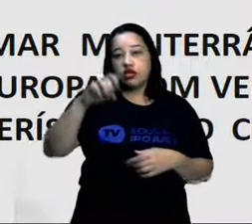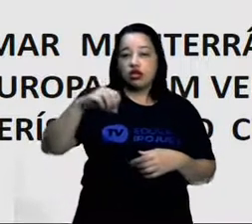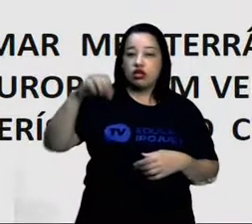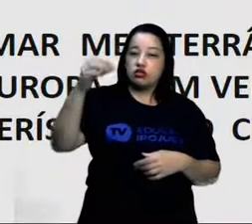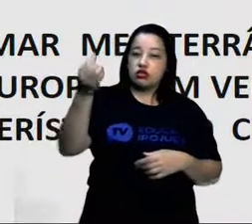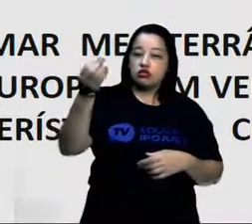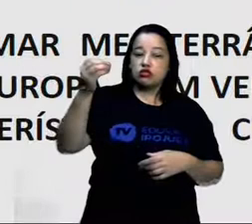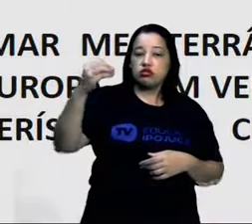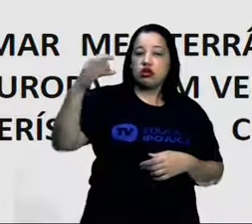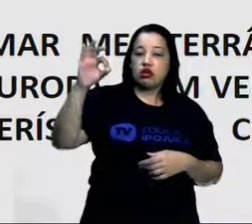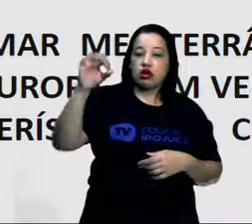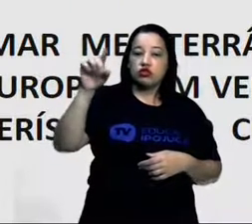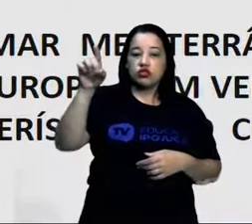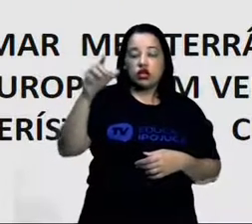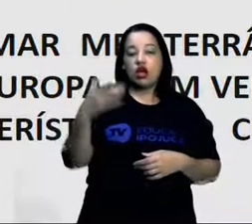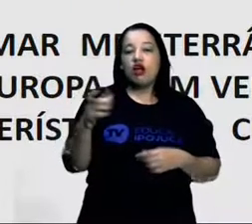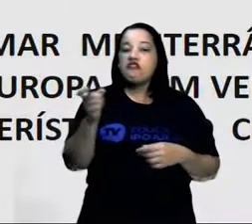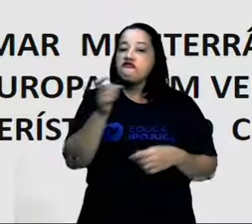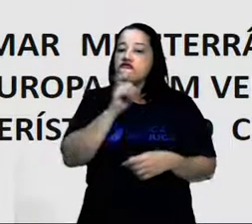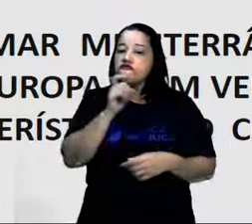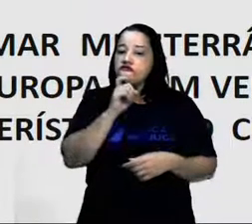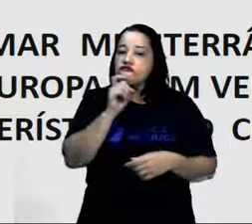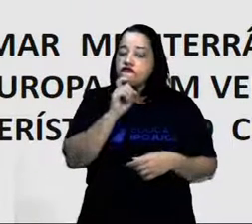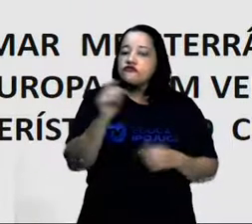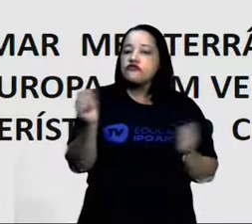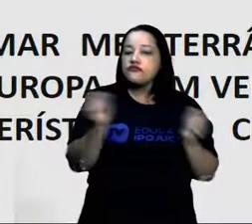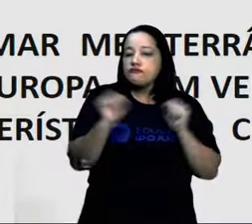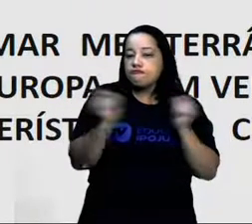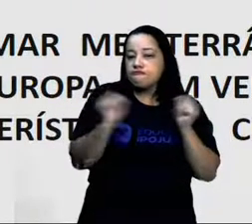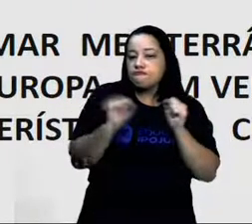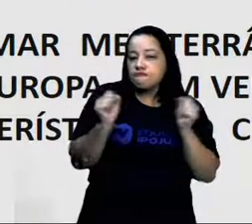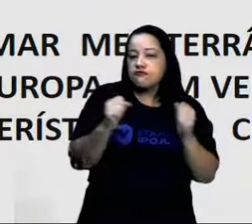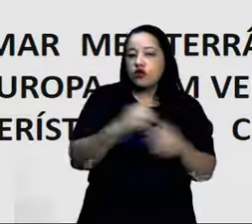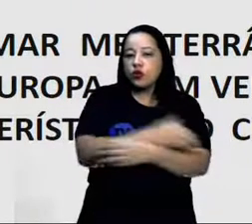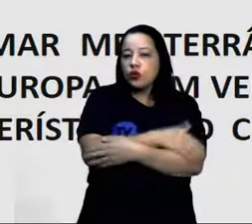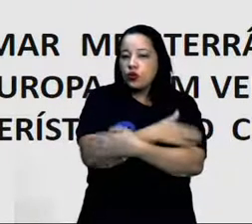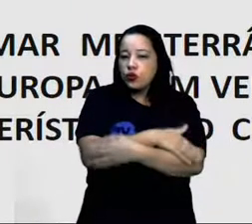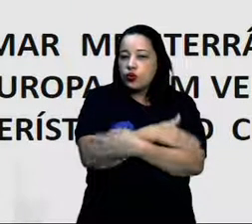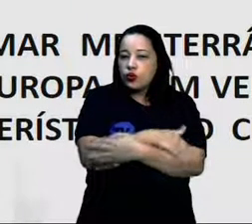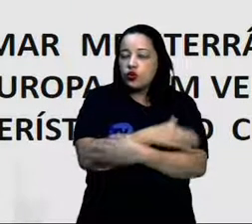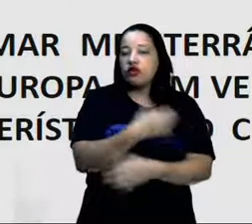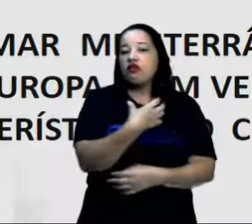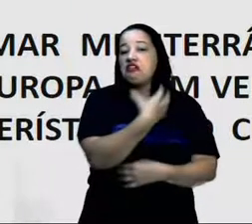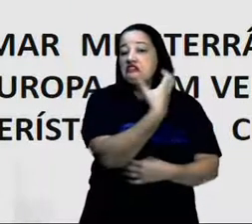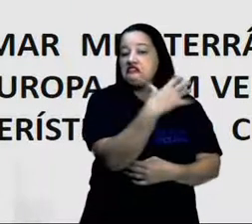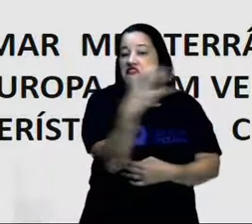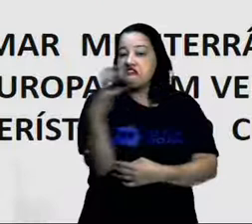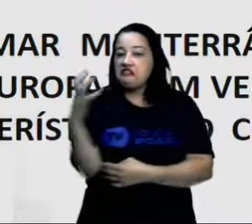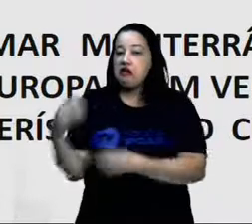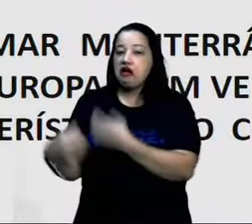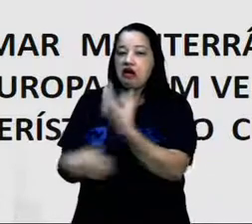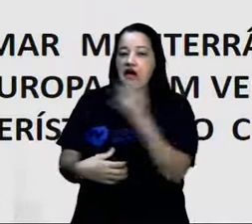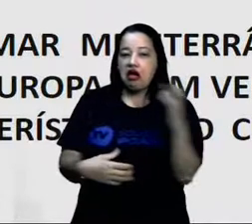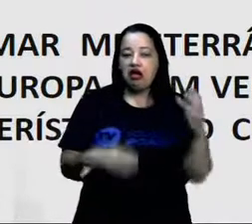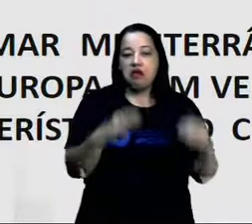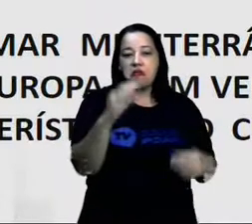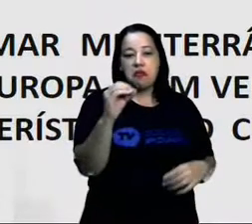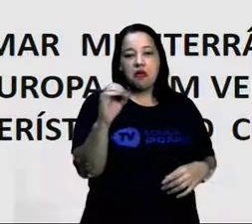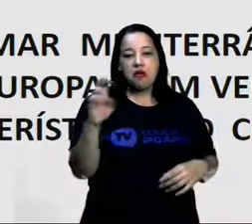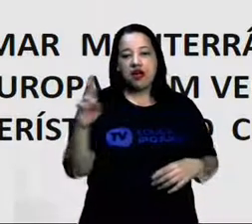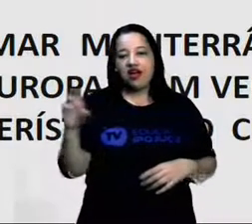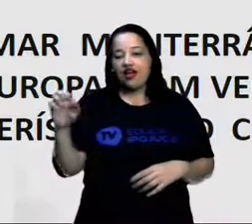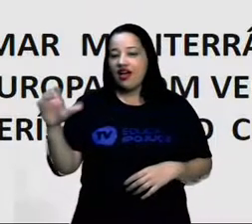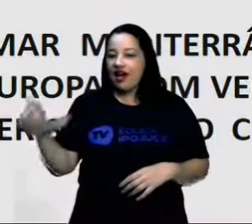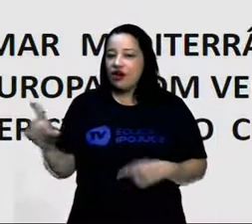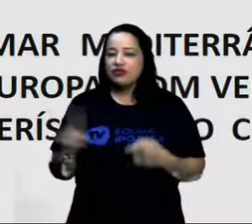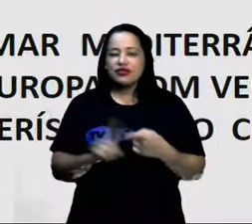predominam clima frio e polar, onde encontramos a floresta boreal e a tundra, e menor